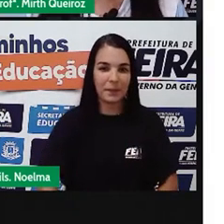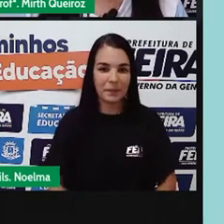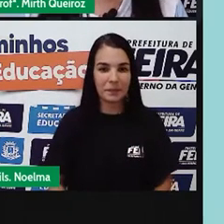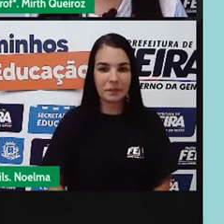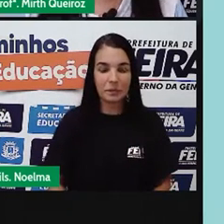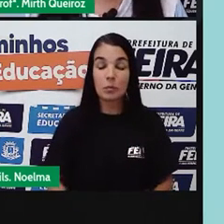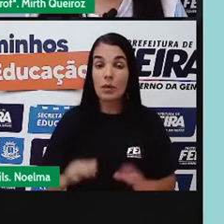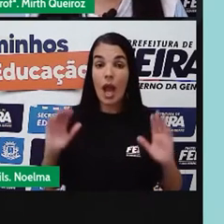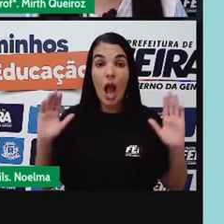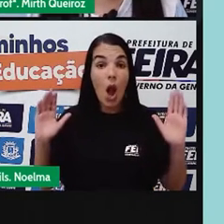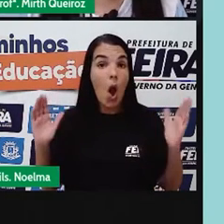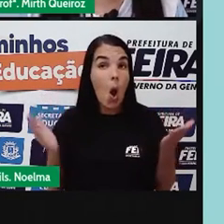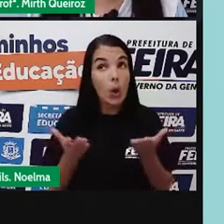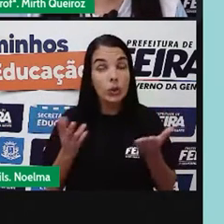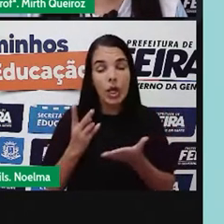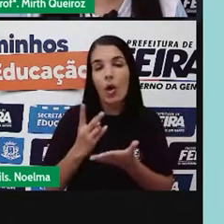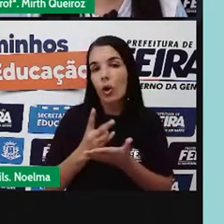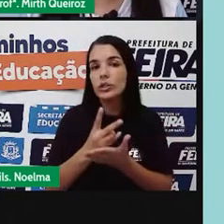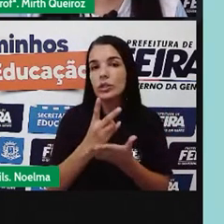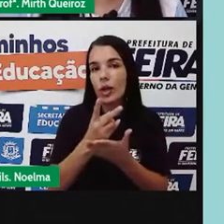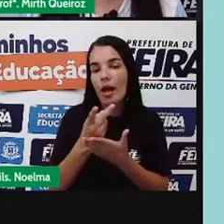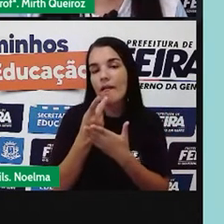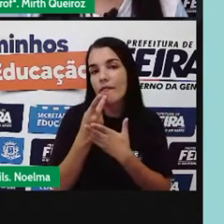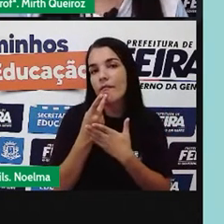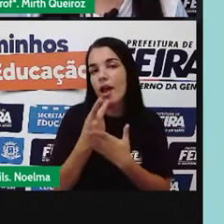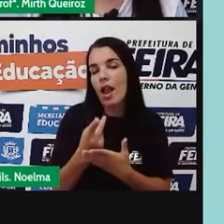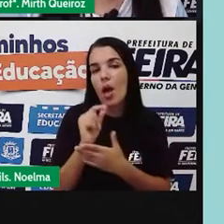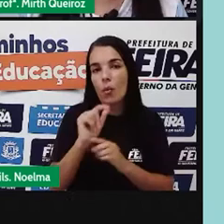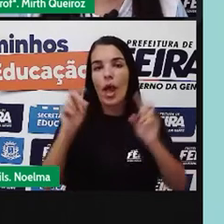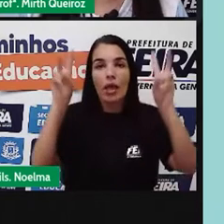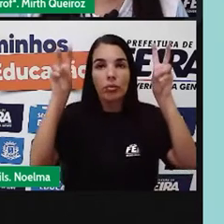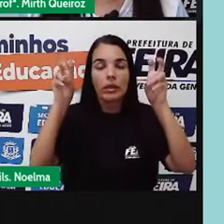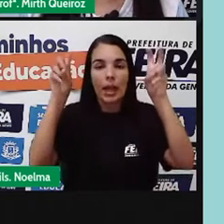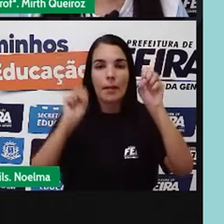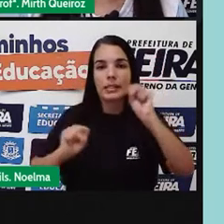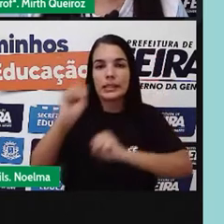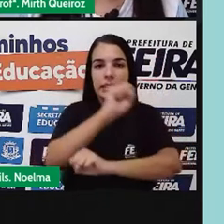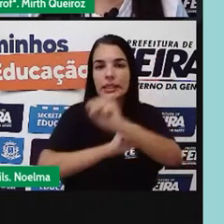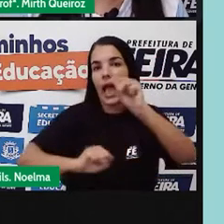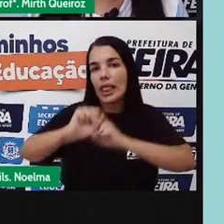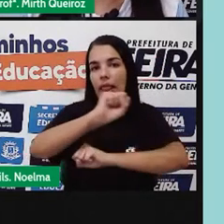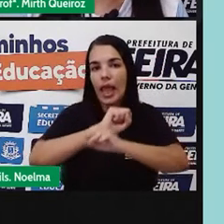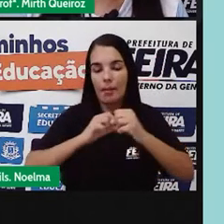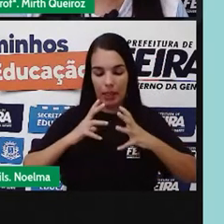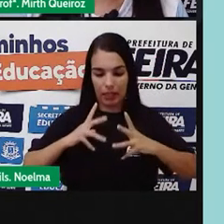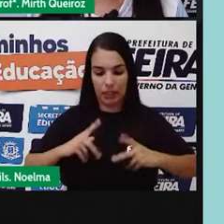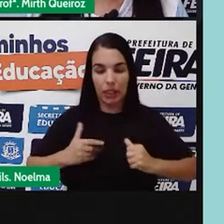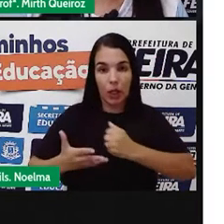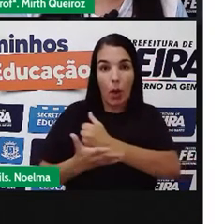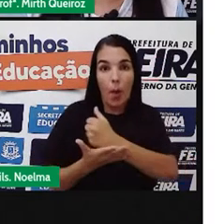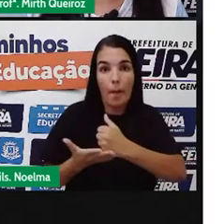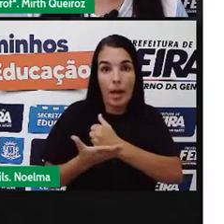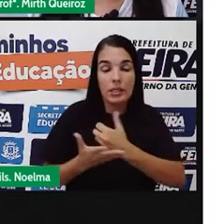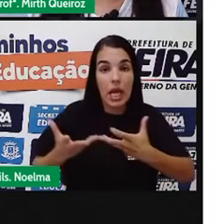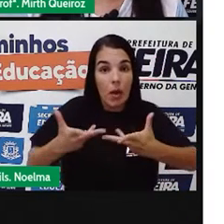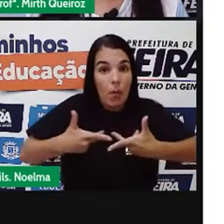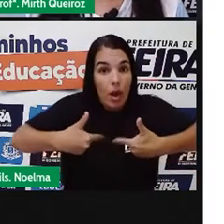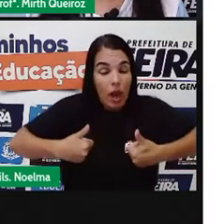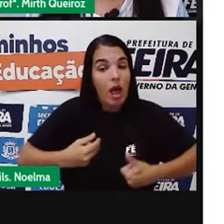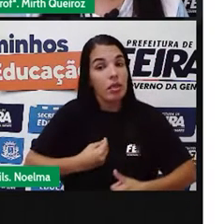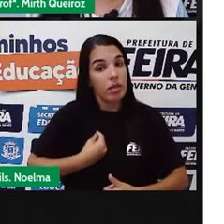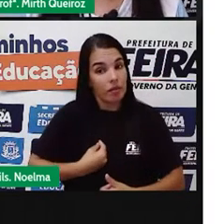Hoje nós continuaremos a falar sobre saneamento básico e qualidade de vida.